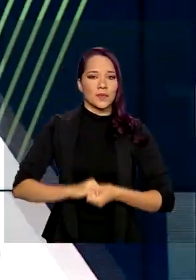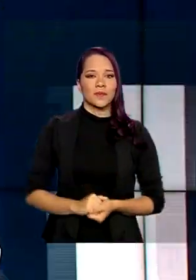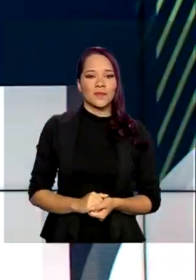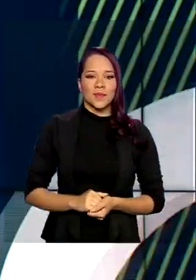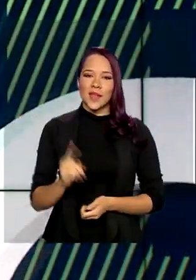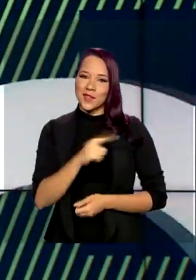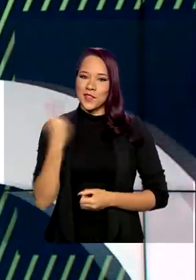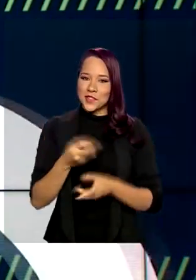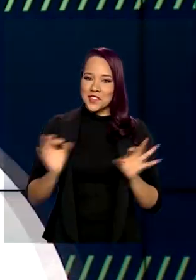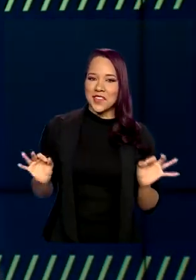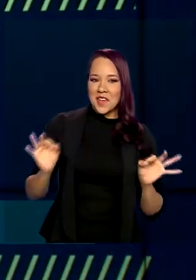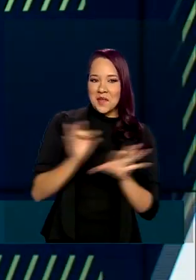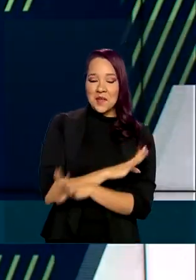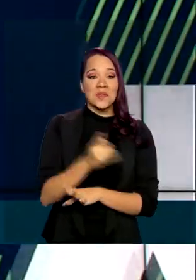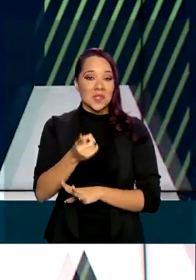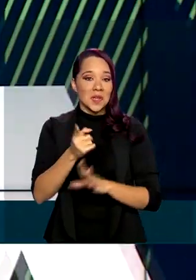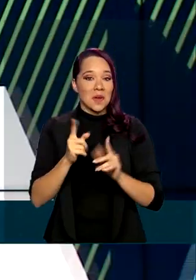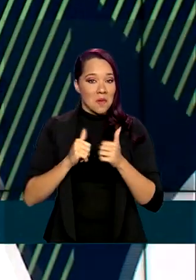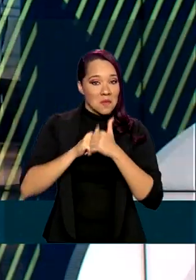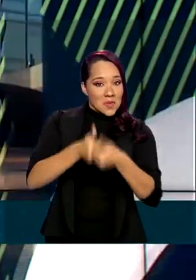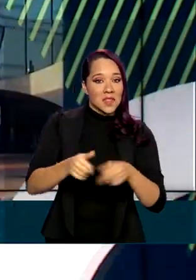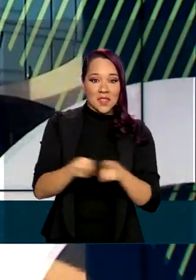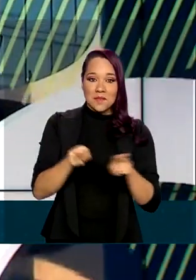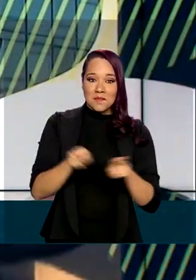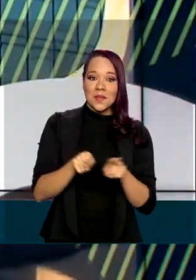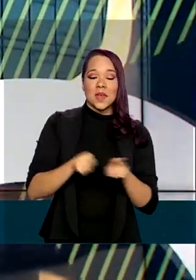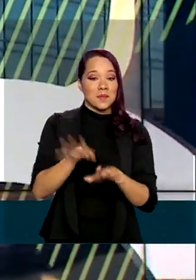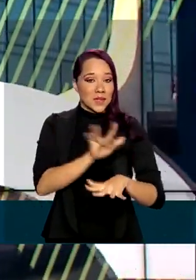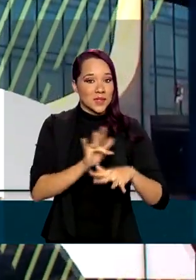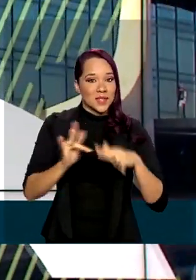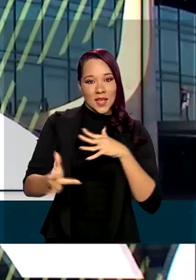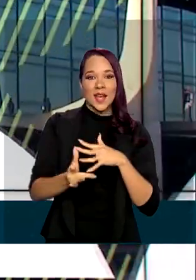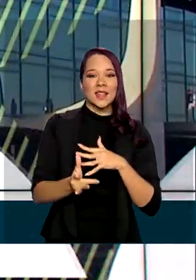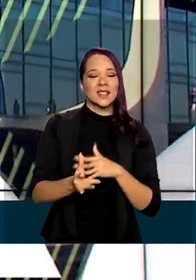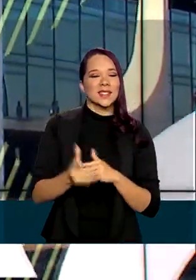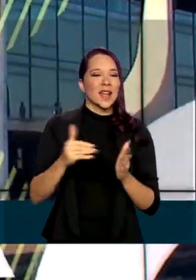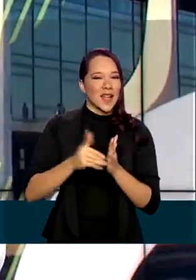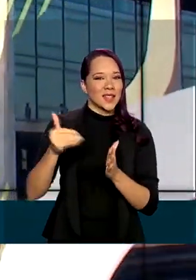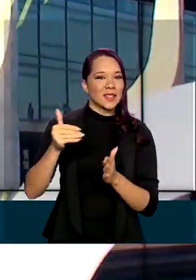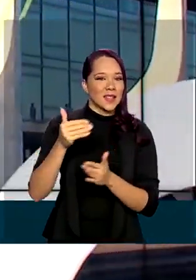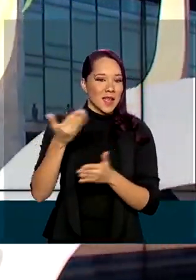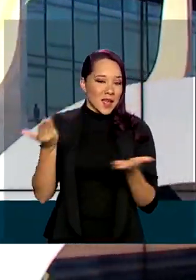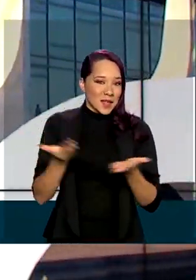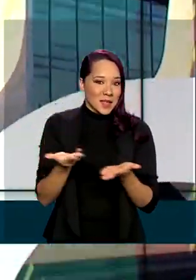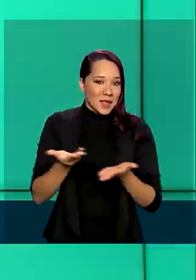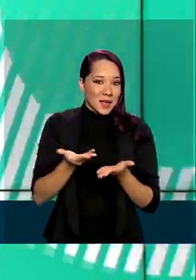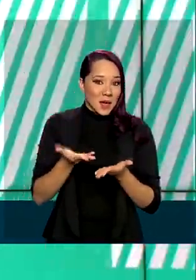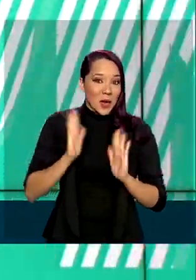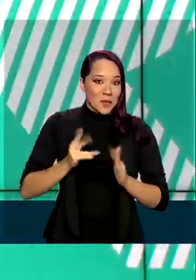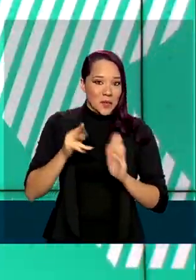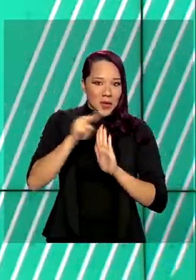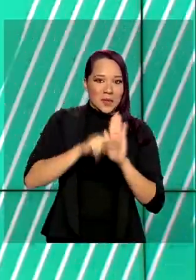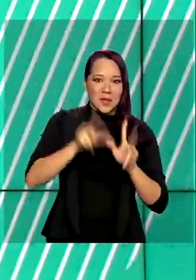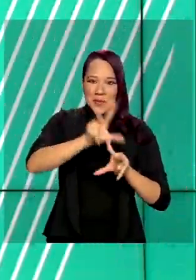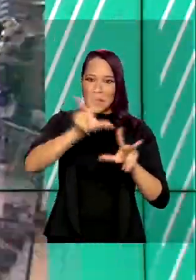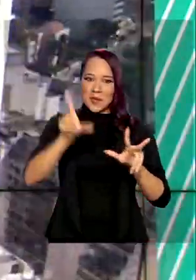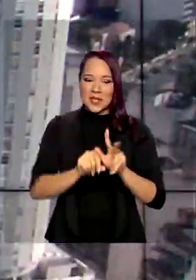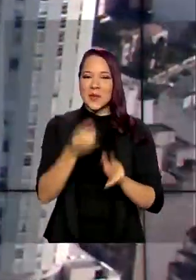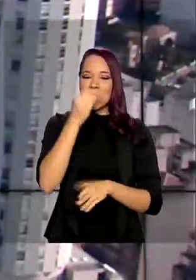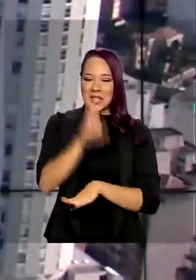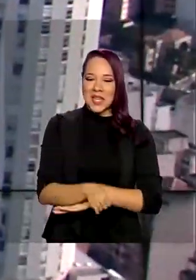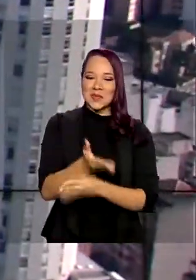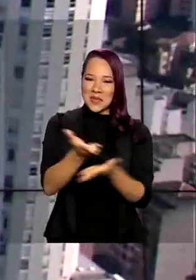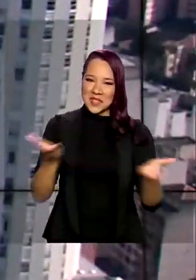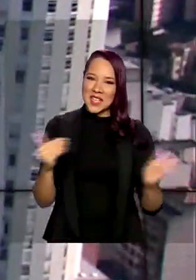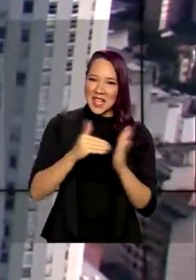A gente fica por aqui. Você pode nos acompanhar também pelas redes sociais. Fique agora com a programação da TV Brasil. Uma boa